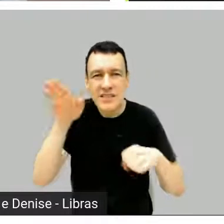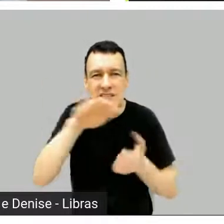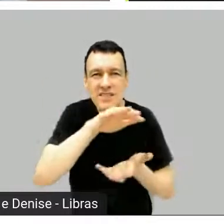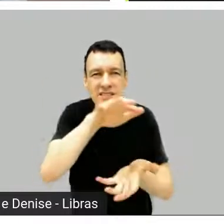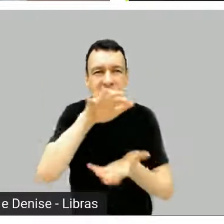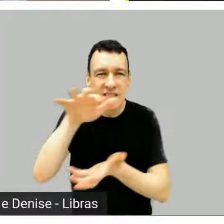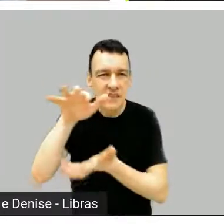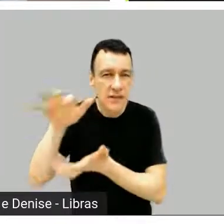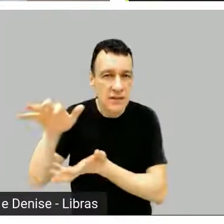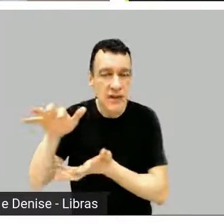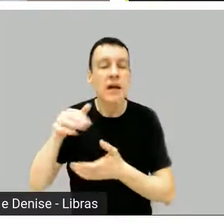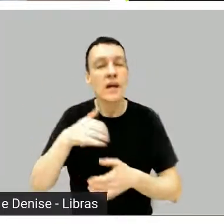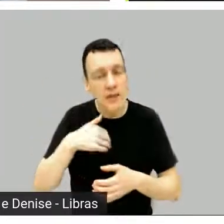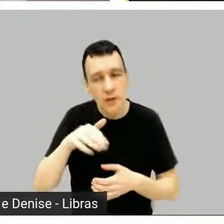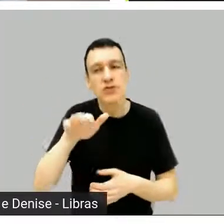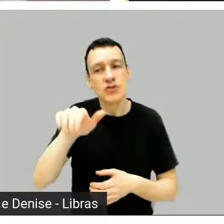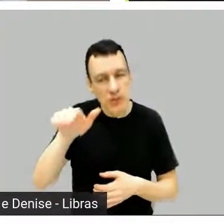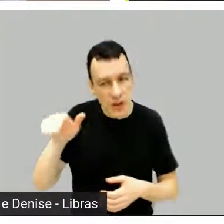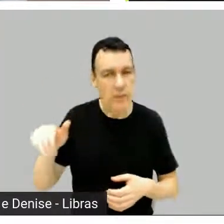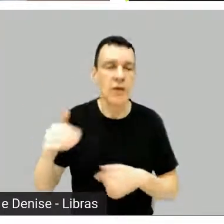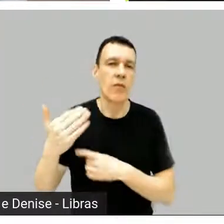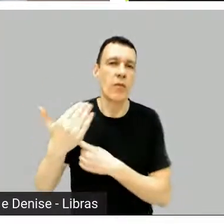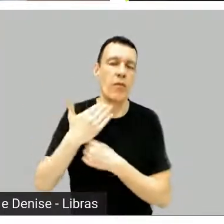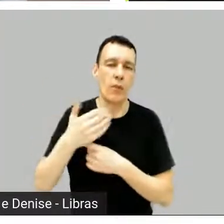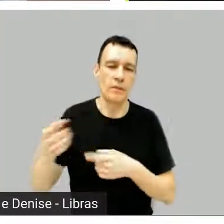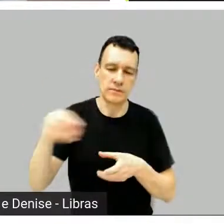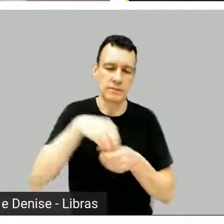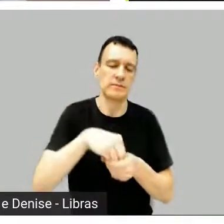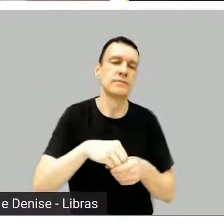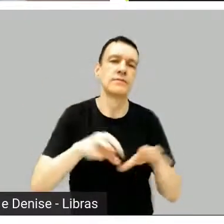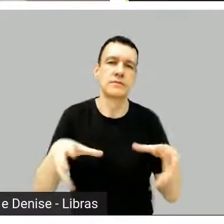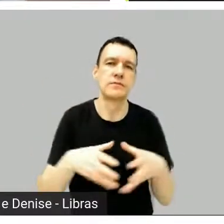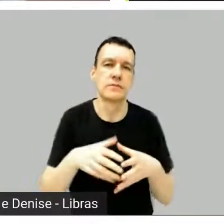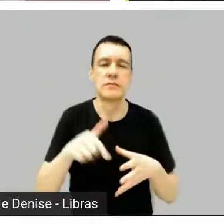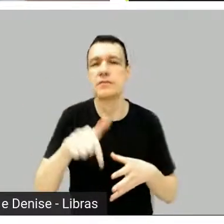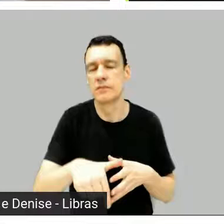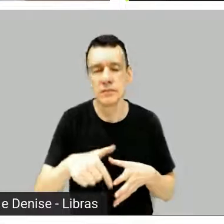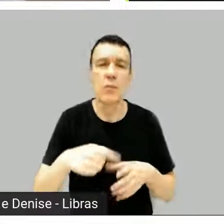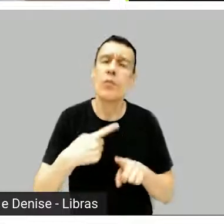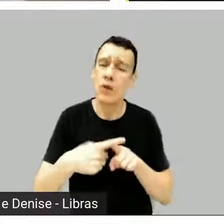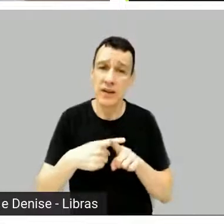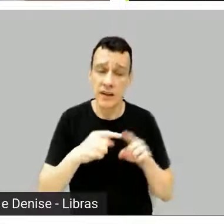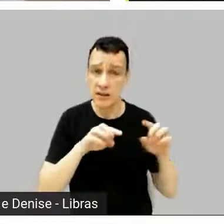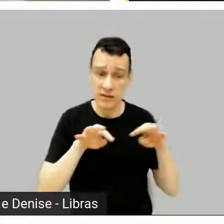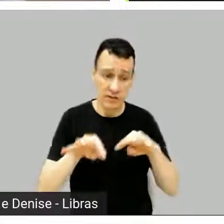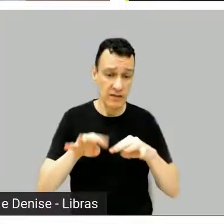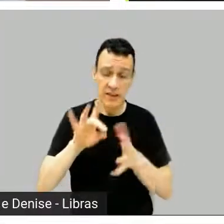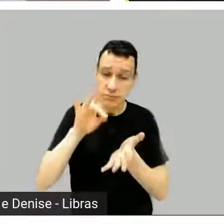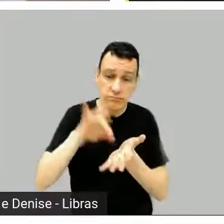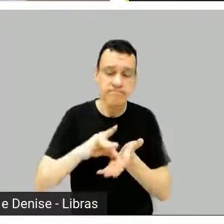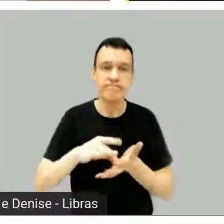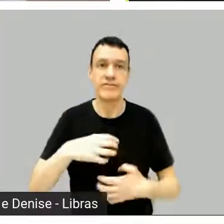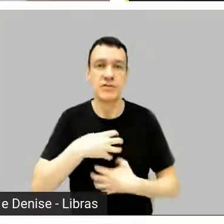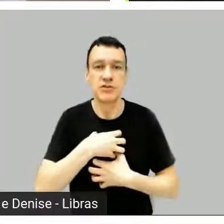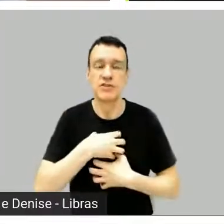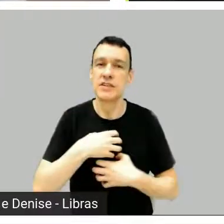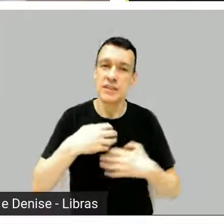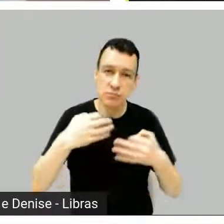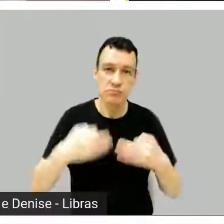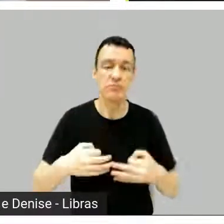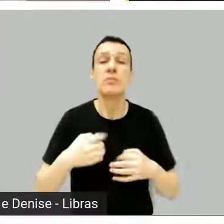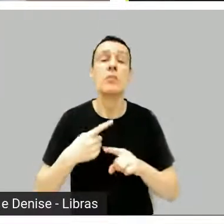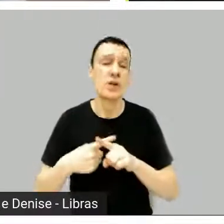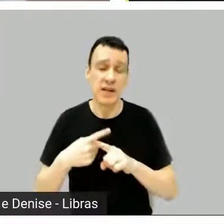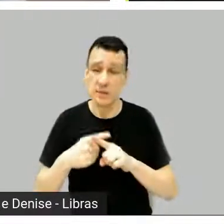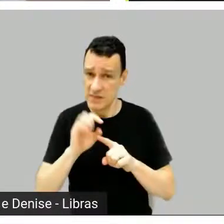termos de autenticidade. Então, estavam lá para... Para isso, para se a gente estivesse falando alguma coisa que não tivesse